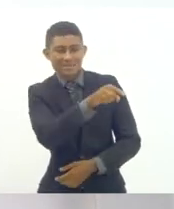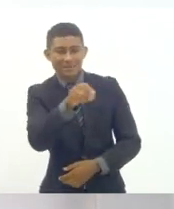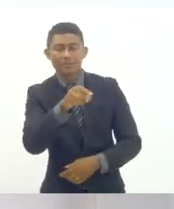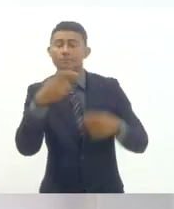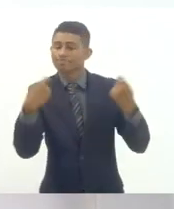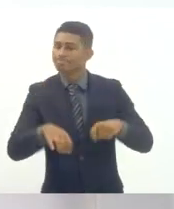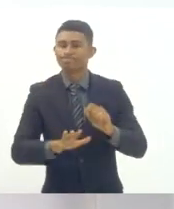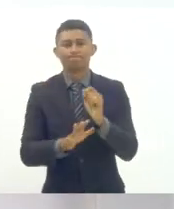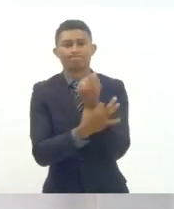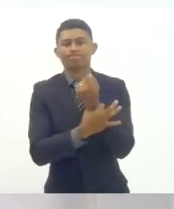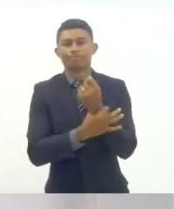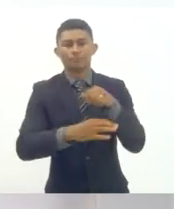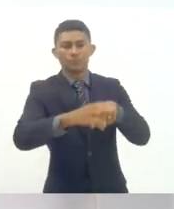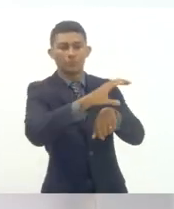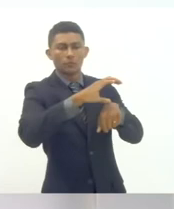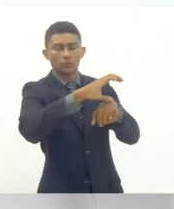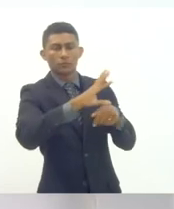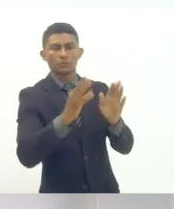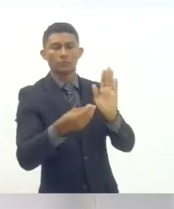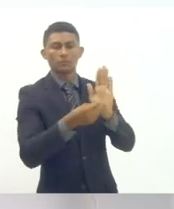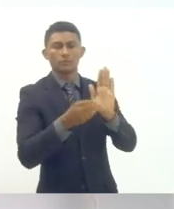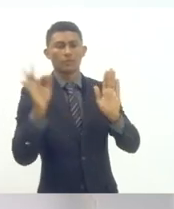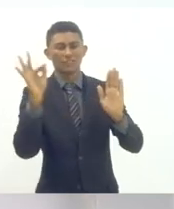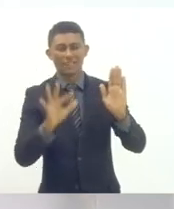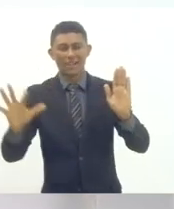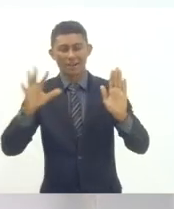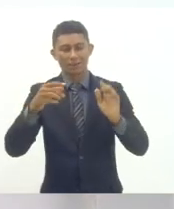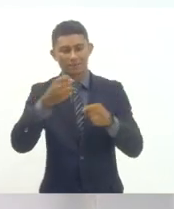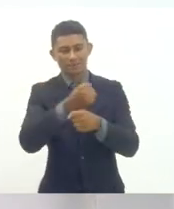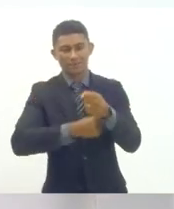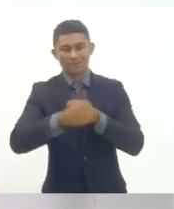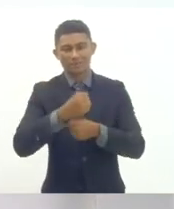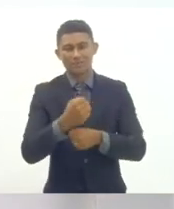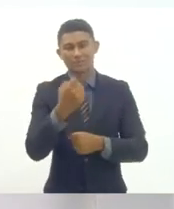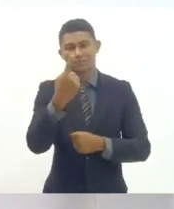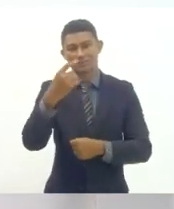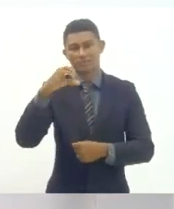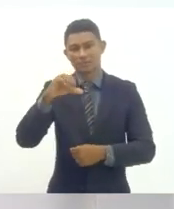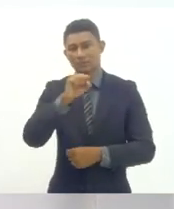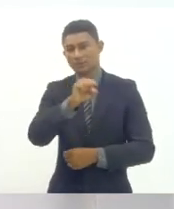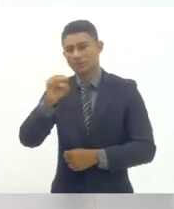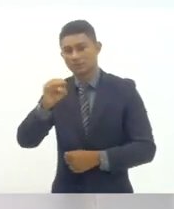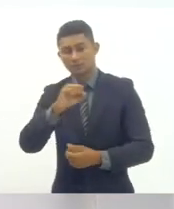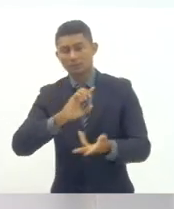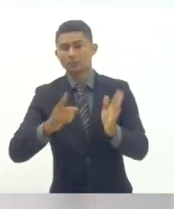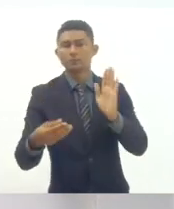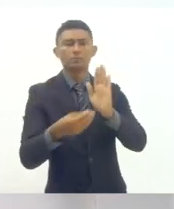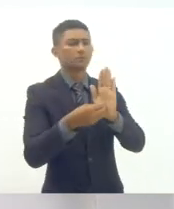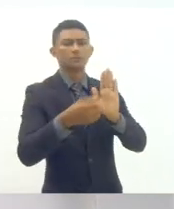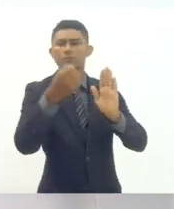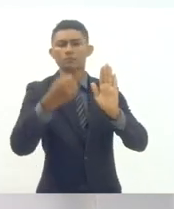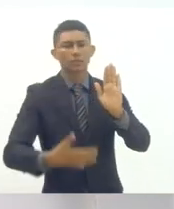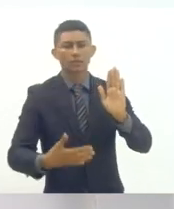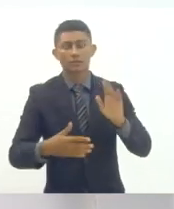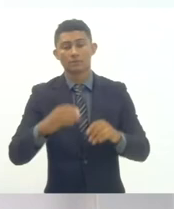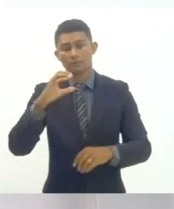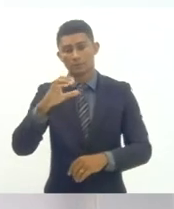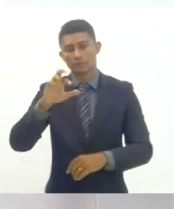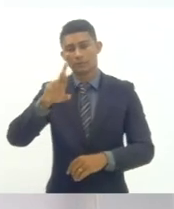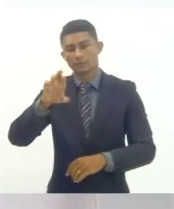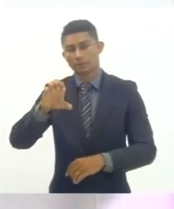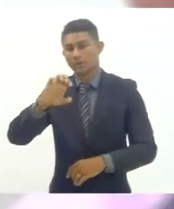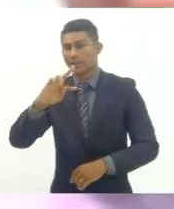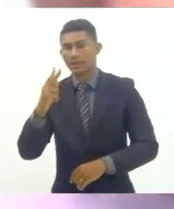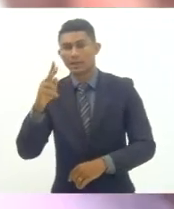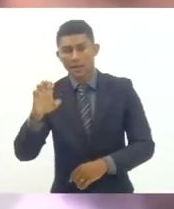assegurado pela Constituição Federal de 1988 que ratifica a creche e pré-escola como um direito das